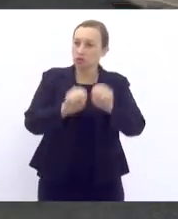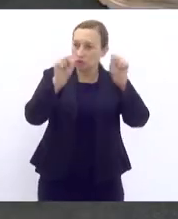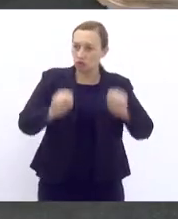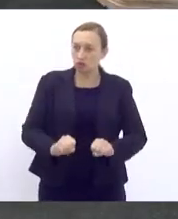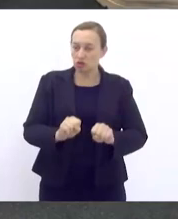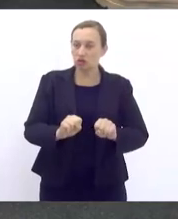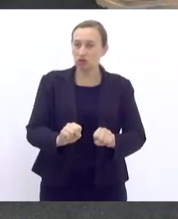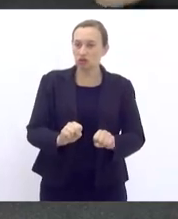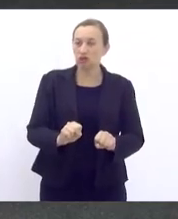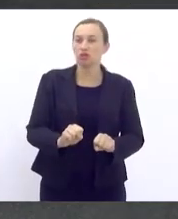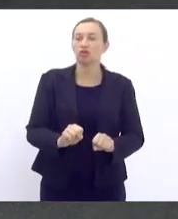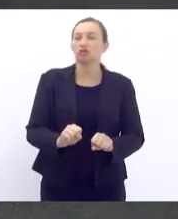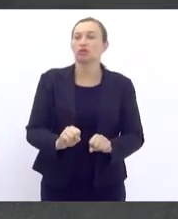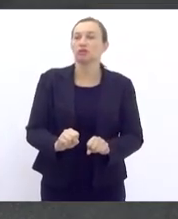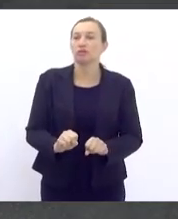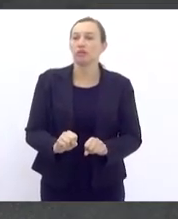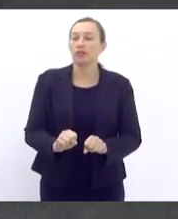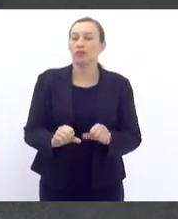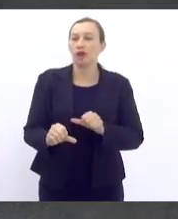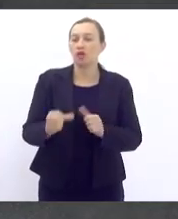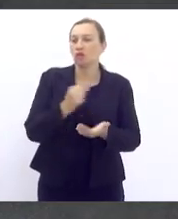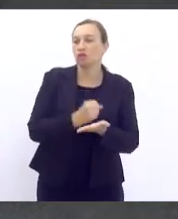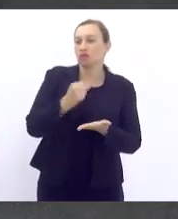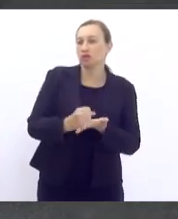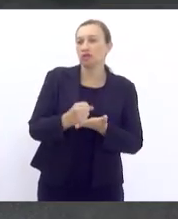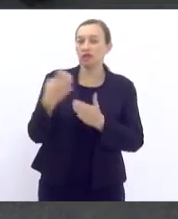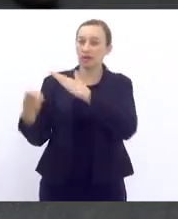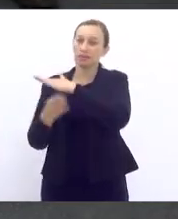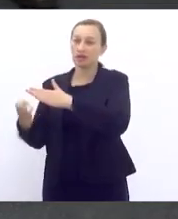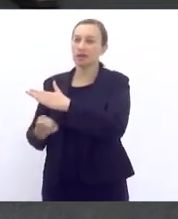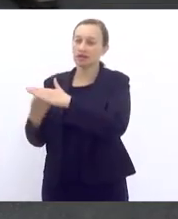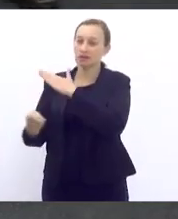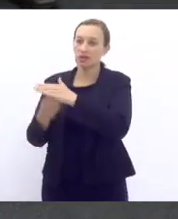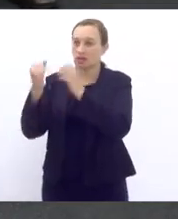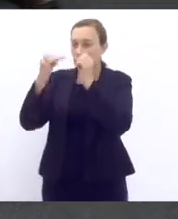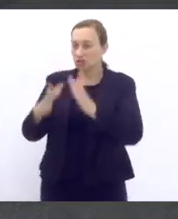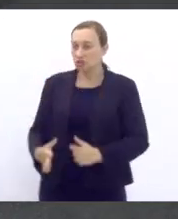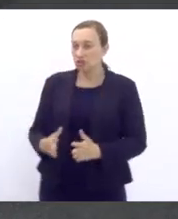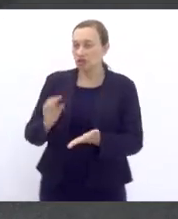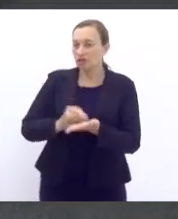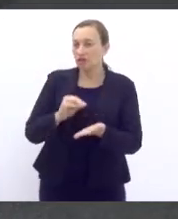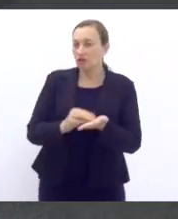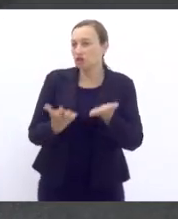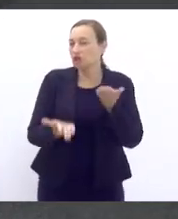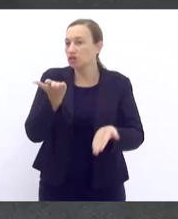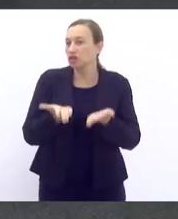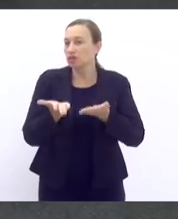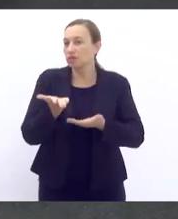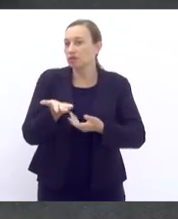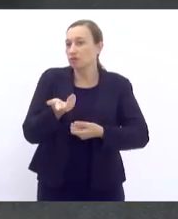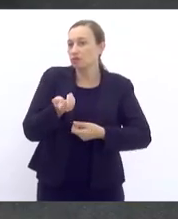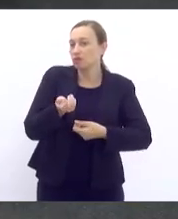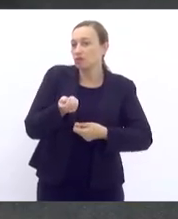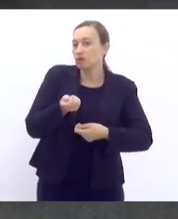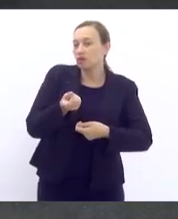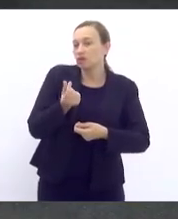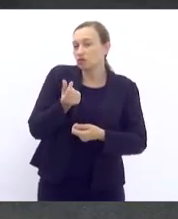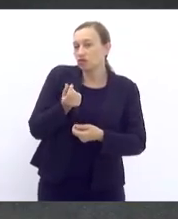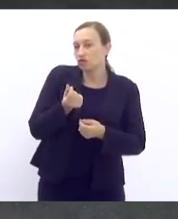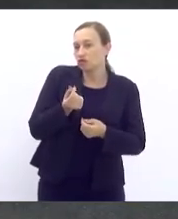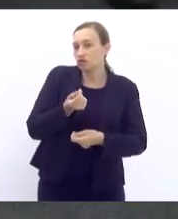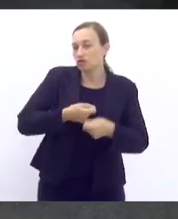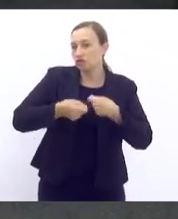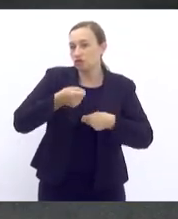em um dos aditivos ao contrato. E a empresa alega que haveria um desequilíbrio econômico e financeiro. Então, o contrato atual da